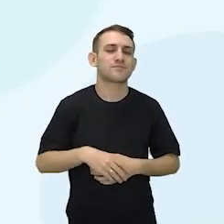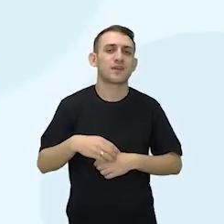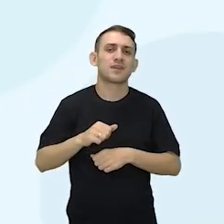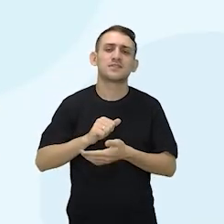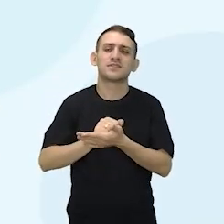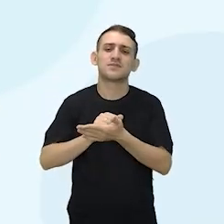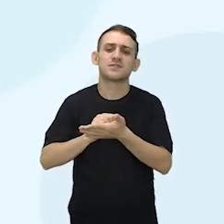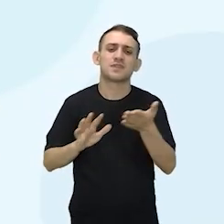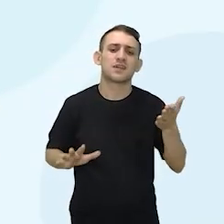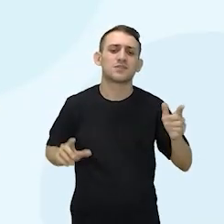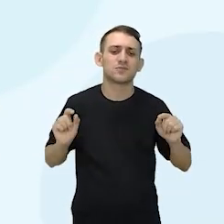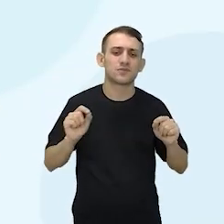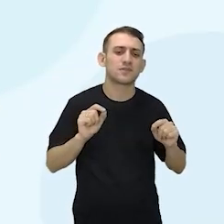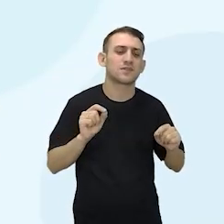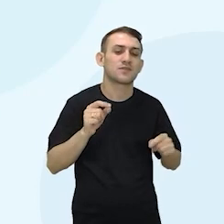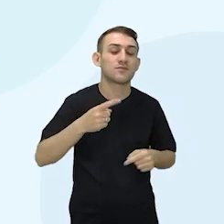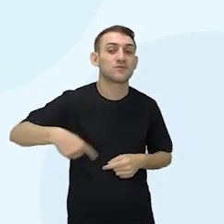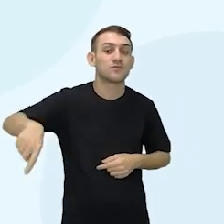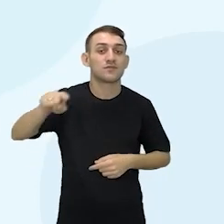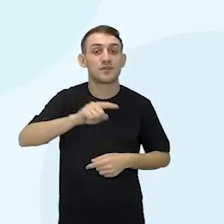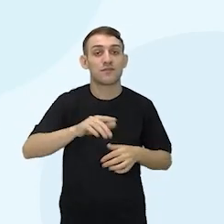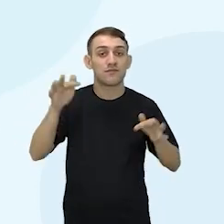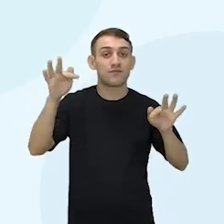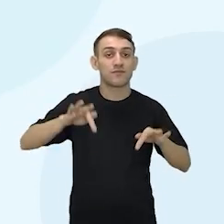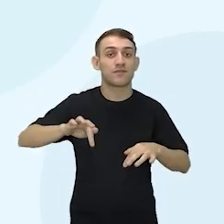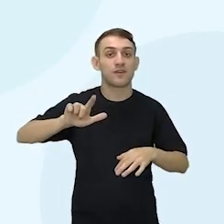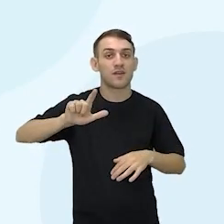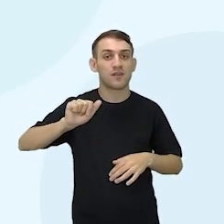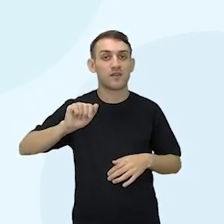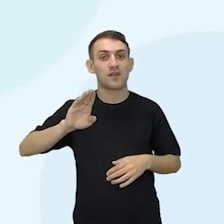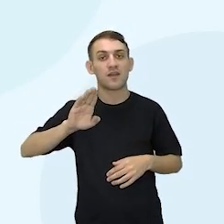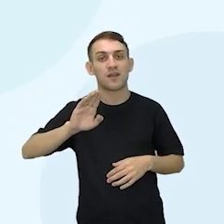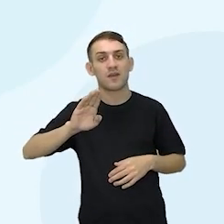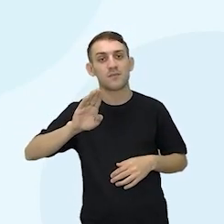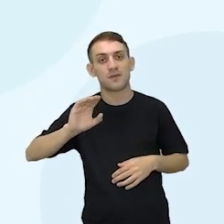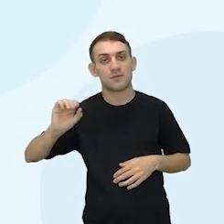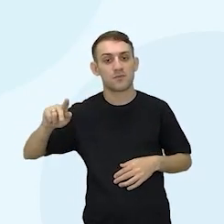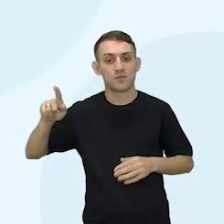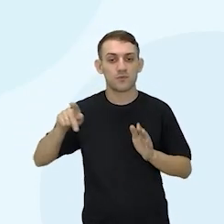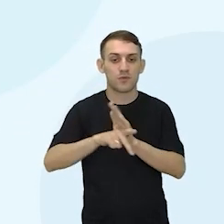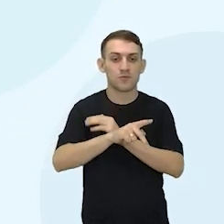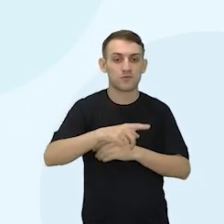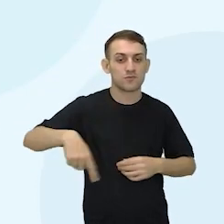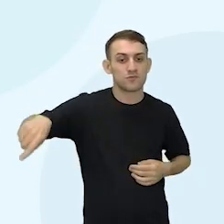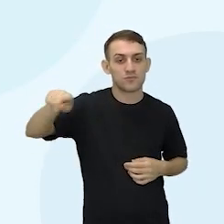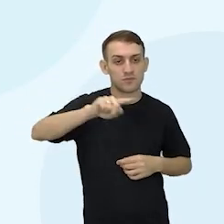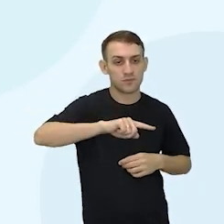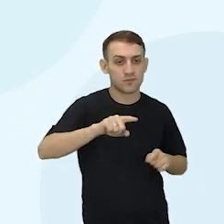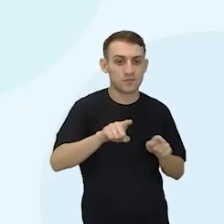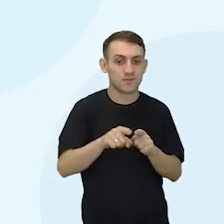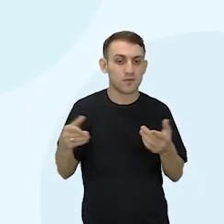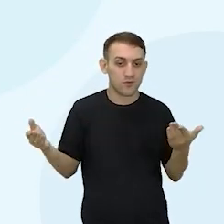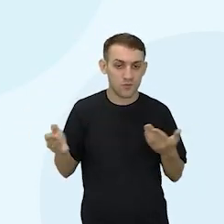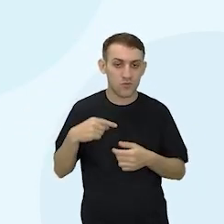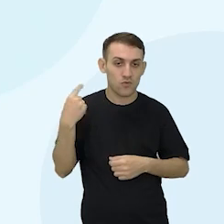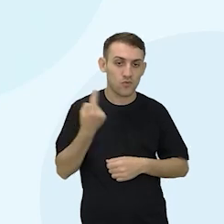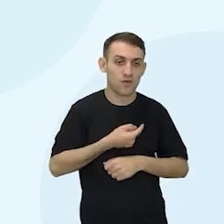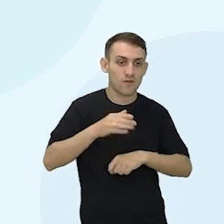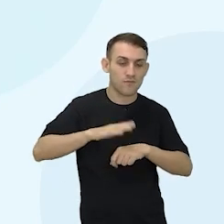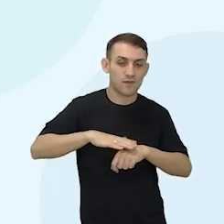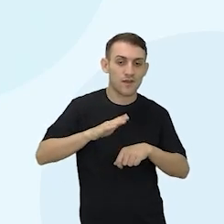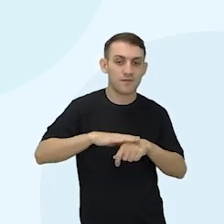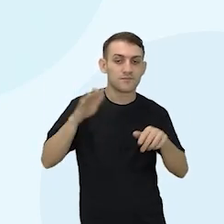atividade de hoje? Terminem aí o Lap Book de vocês. Hoje a gente fez aí a